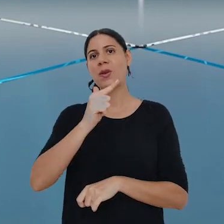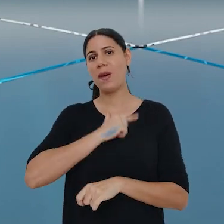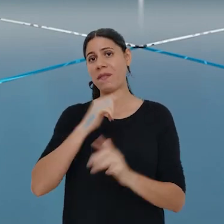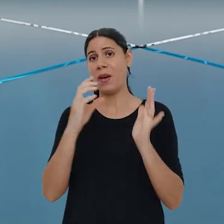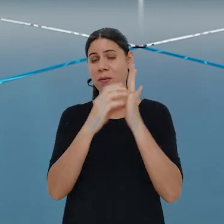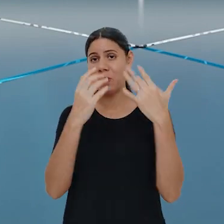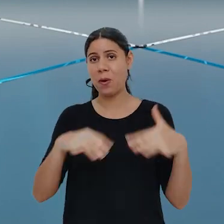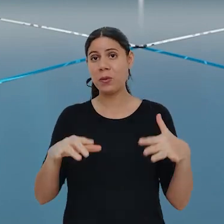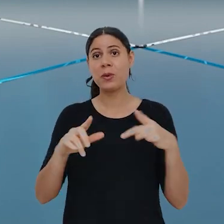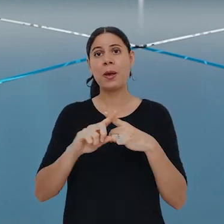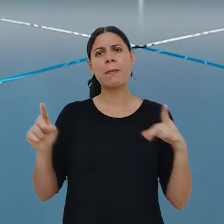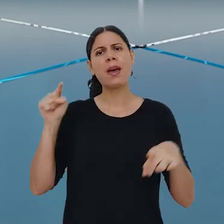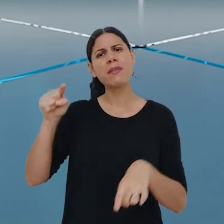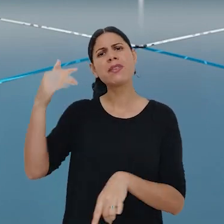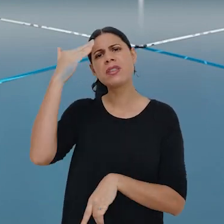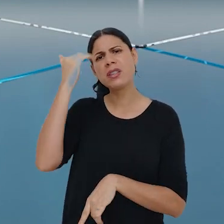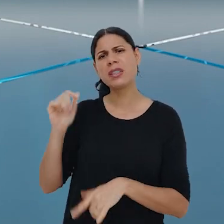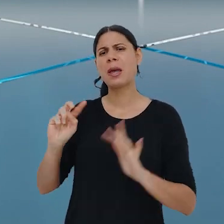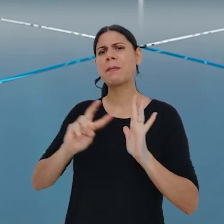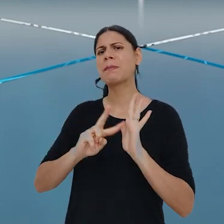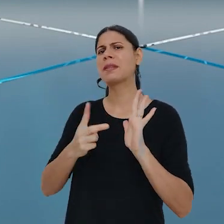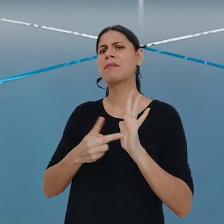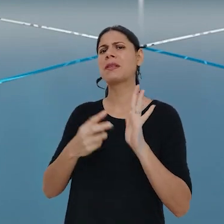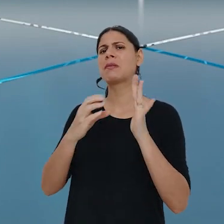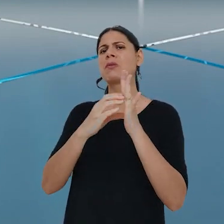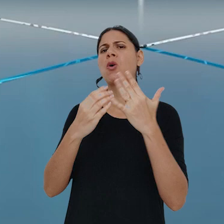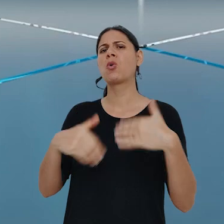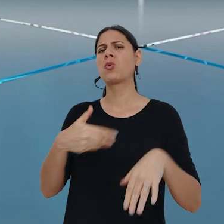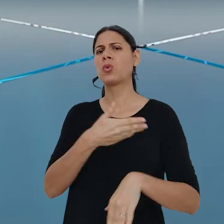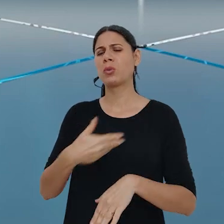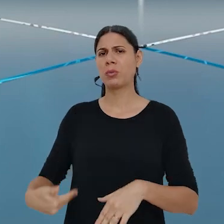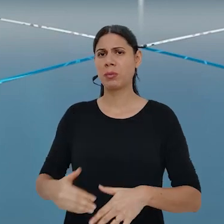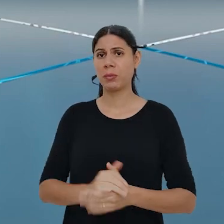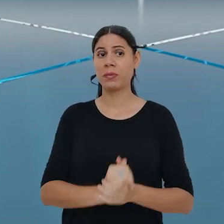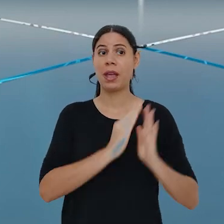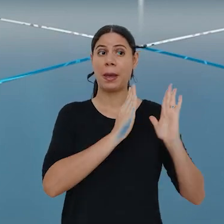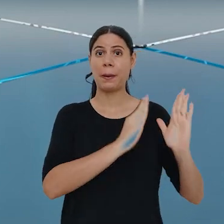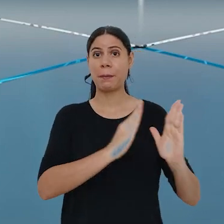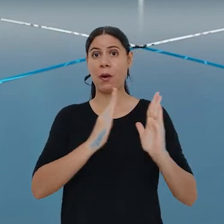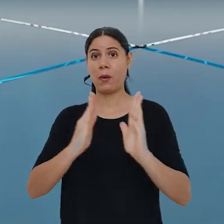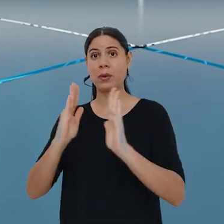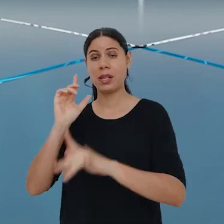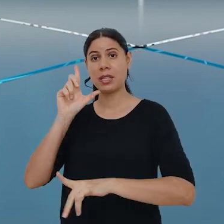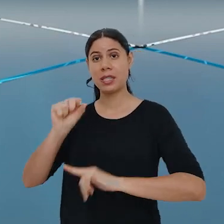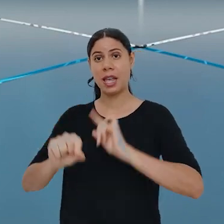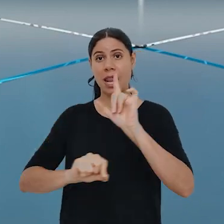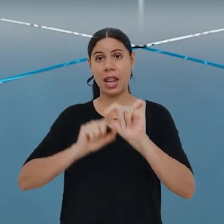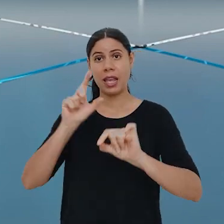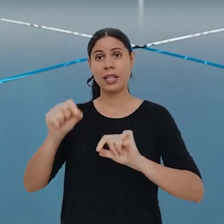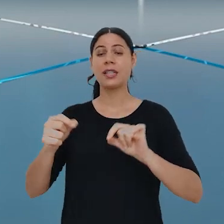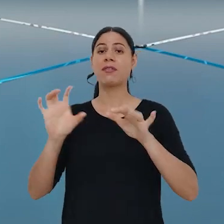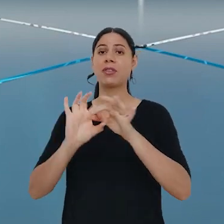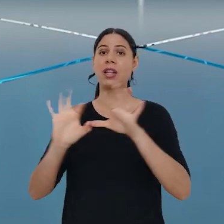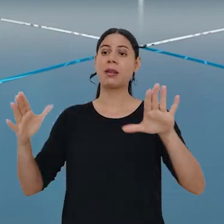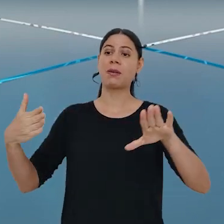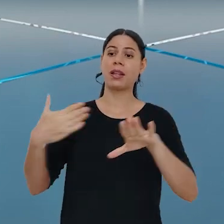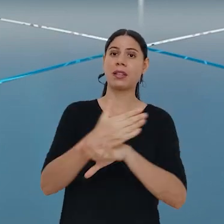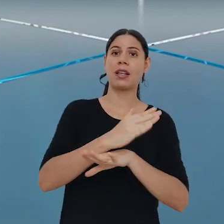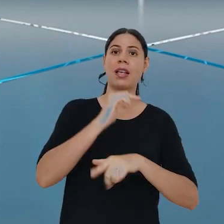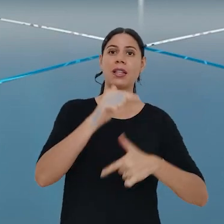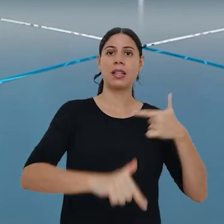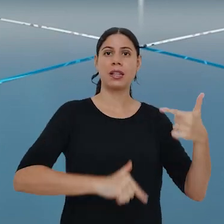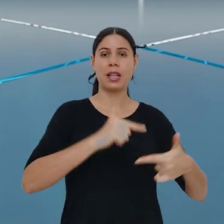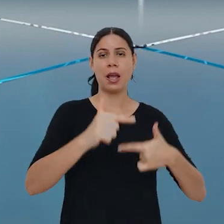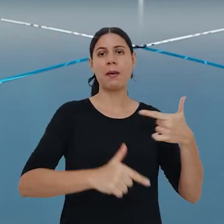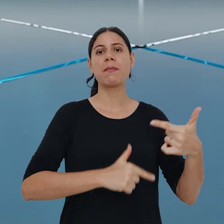de um concurso. Mas você sabe o que é um concurso público? É um processo seletivo que concede acesso a